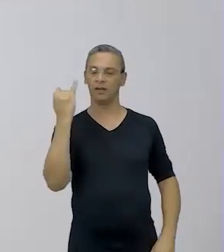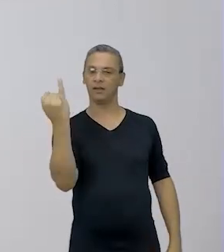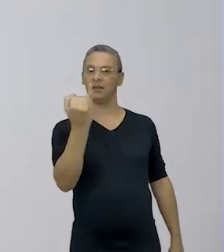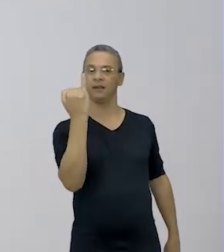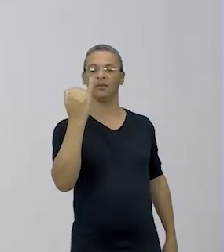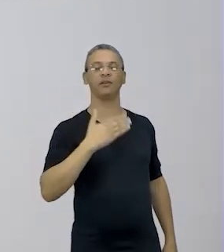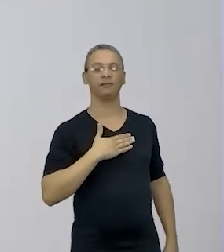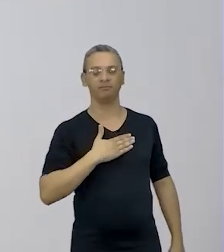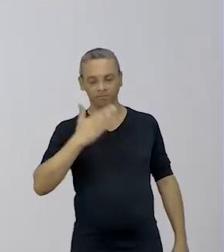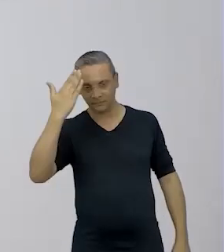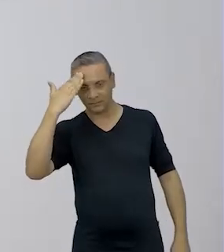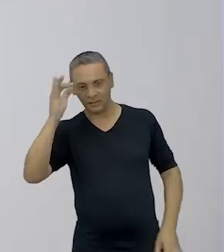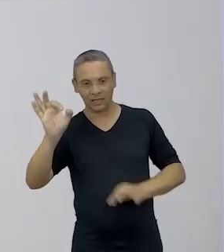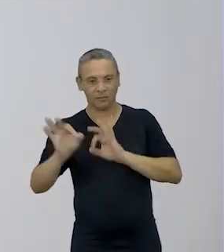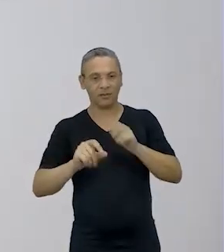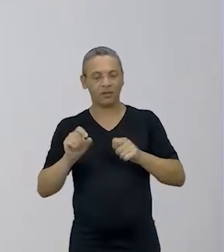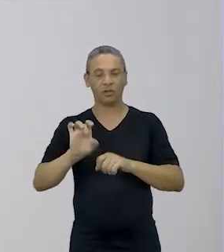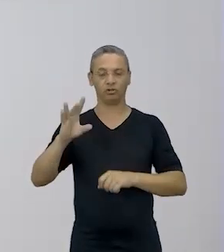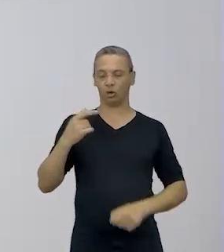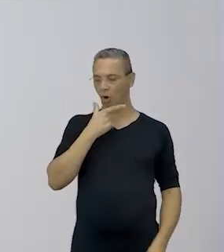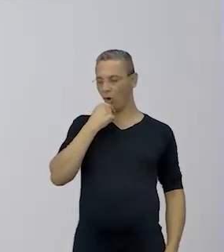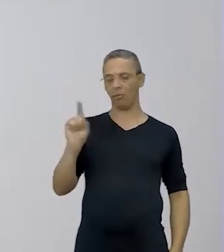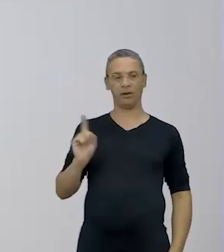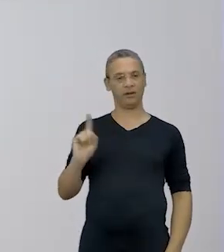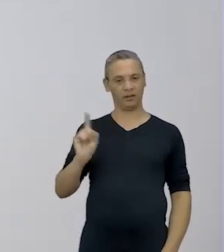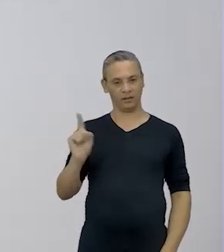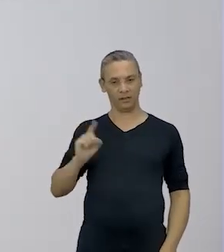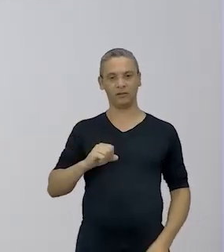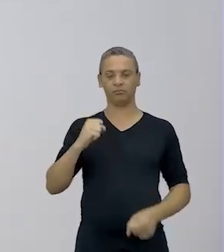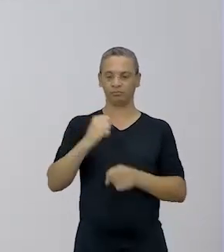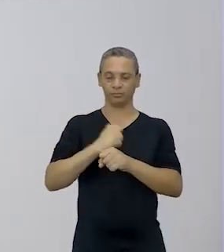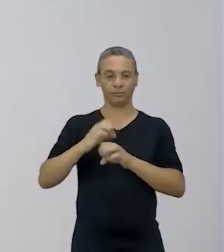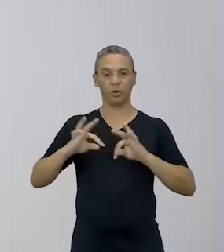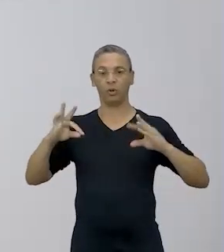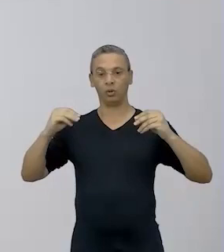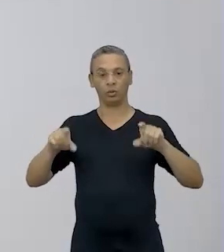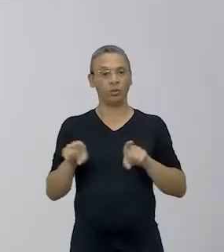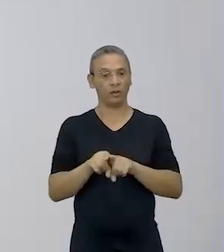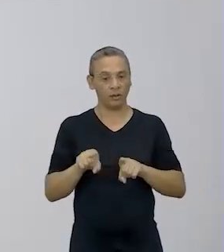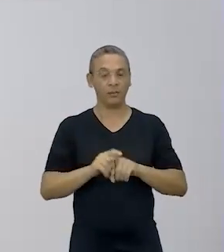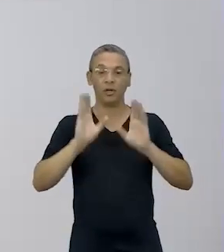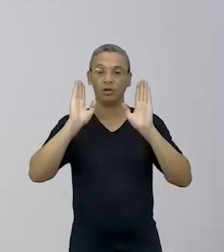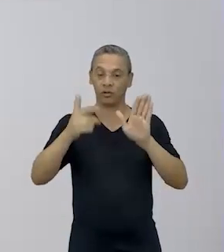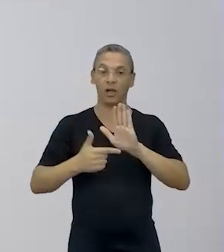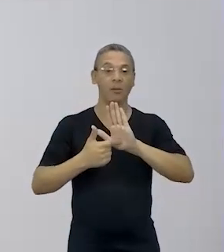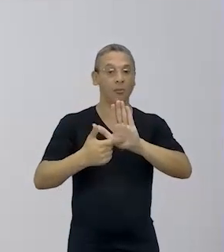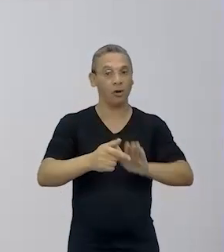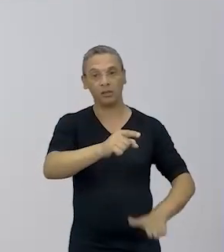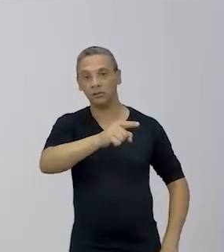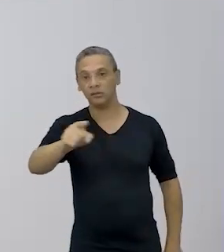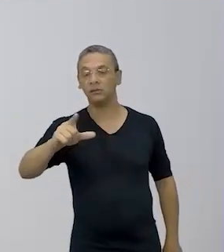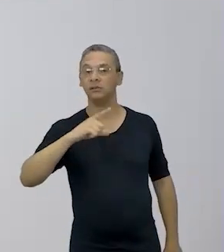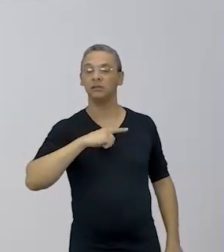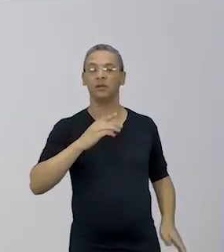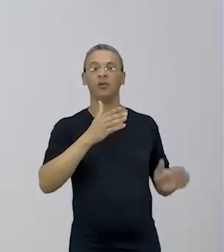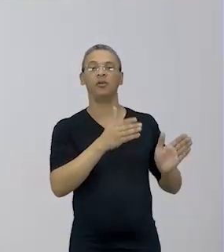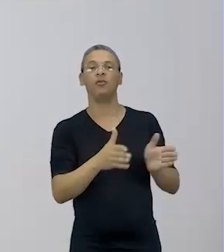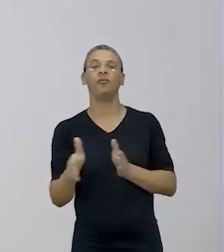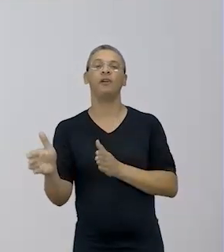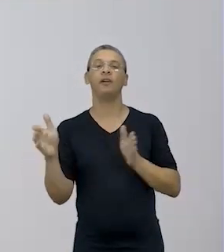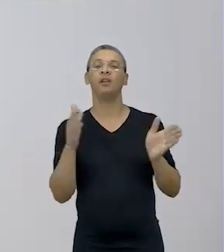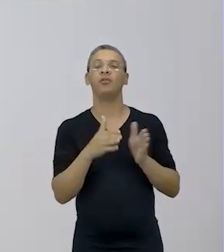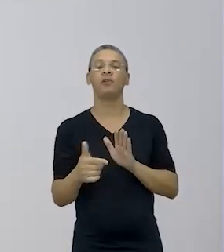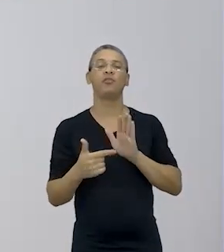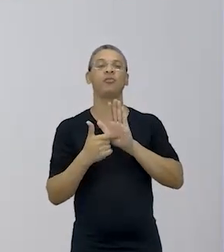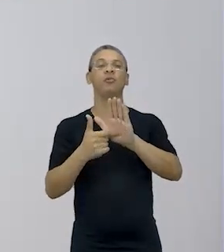sabe fazer a parada também. Não é só homem que trabalha na construção civil, não. Inclusive, já foi mostrado para vocês aqui um vídeo, onde foi